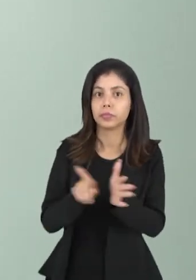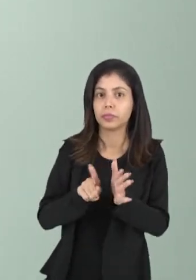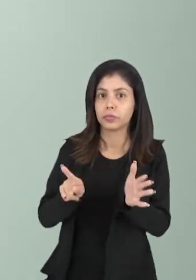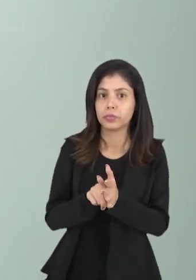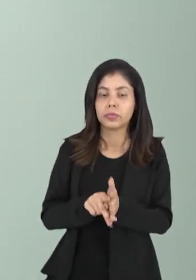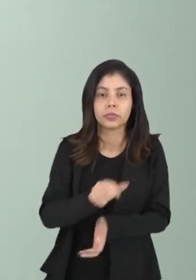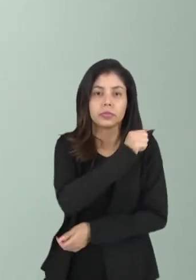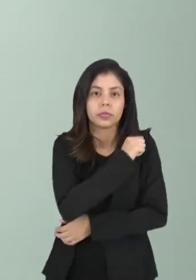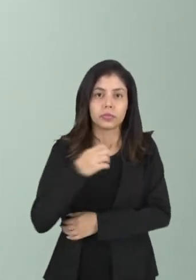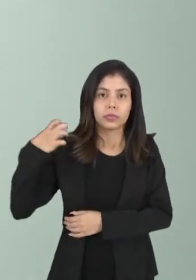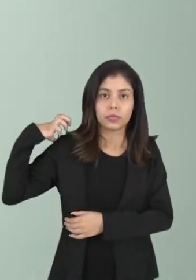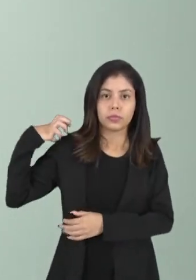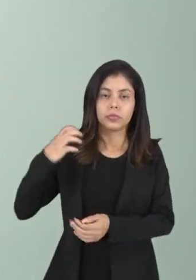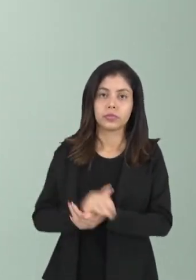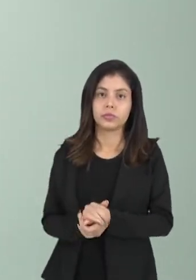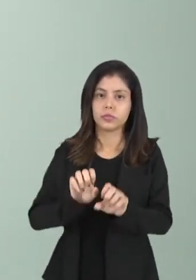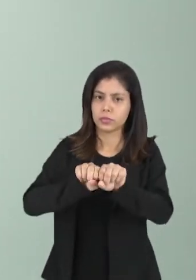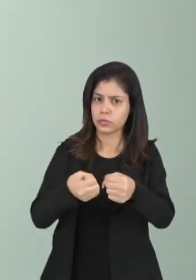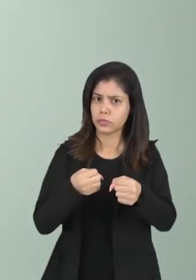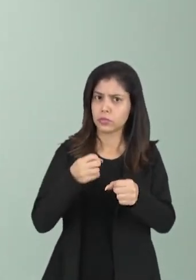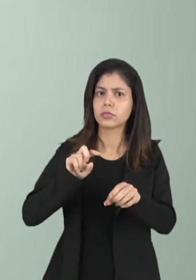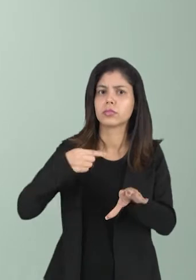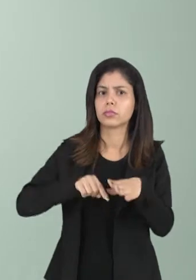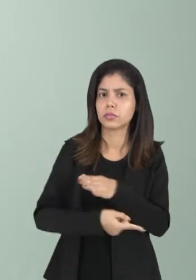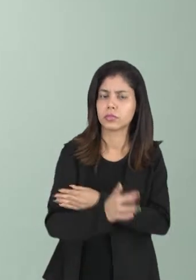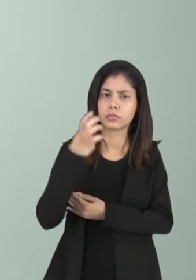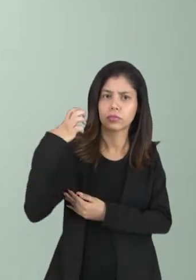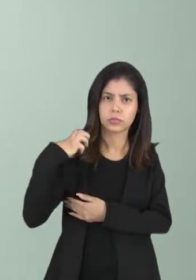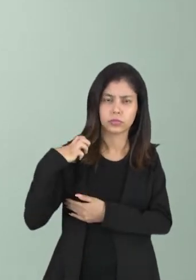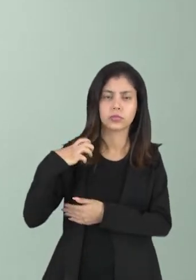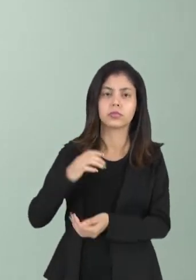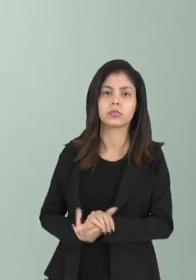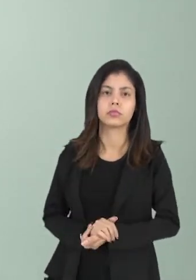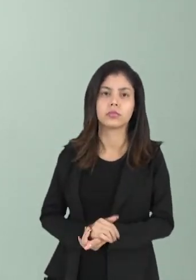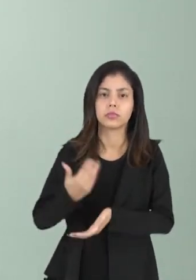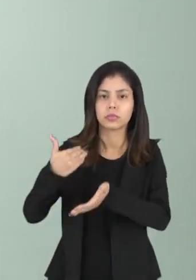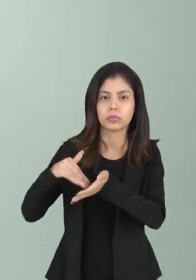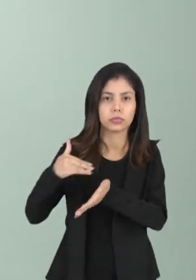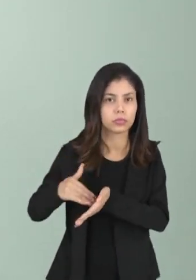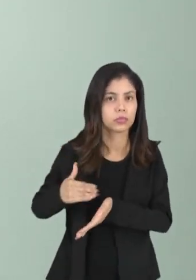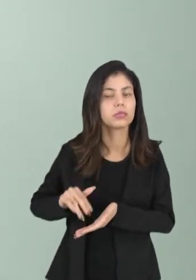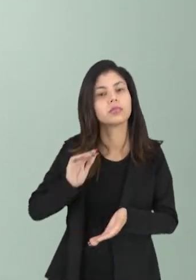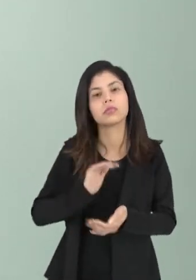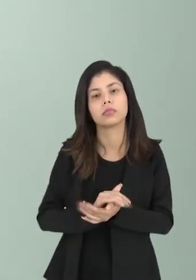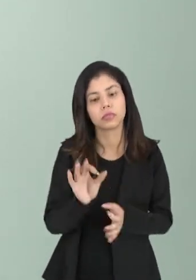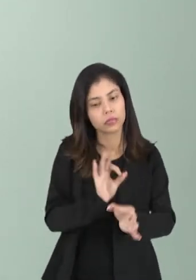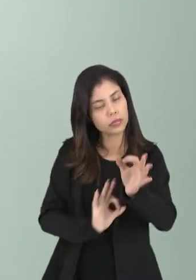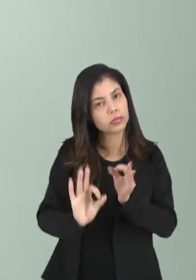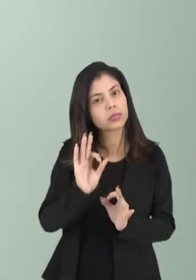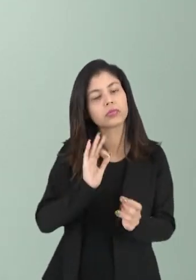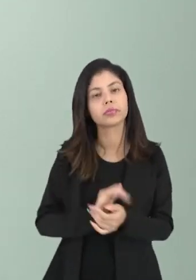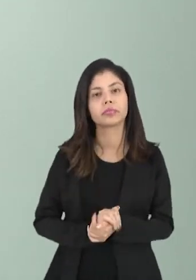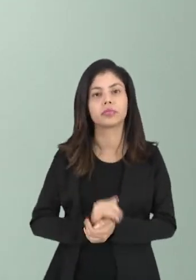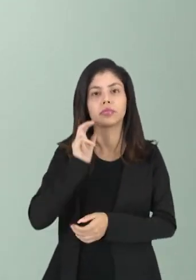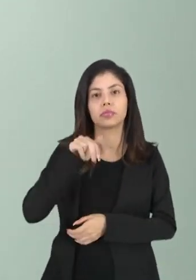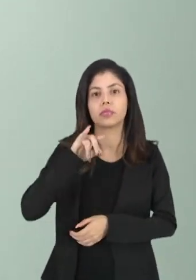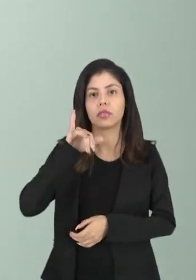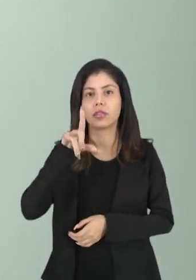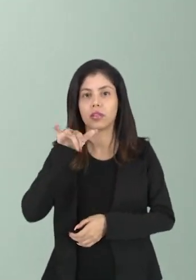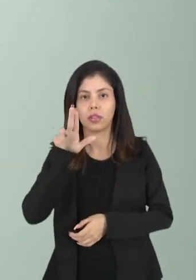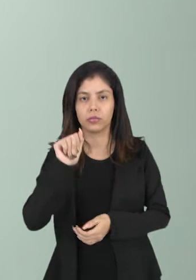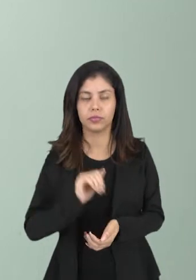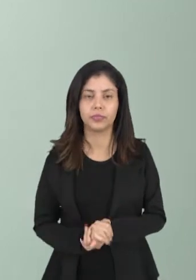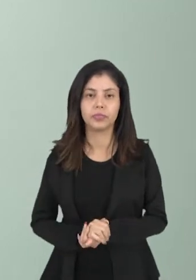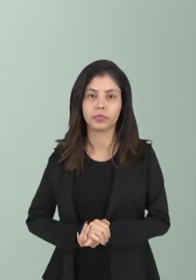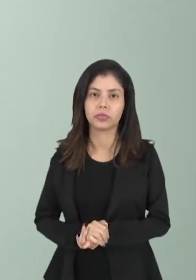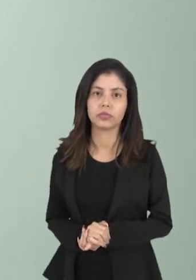Aristóteles, e quem vai quebrar a ética dentro da administração, dentro da coisa pública, é o Nicolau Maquiavel.